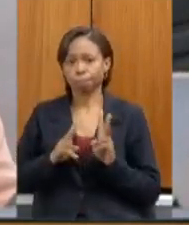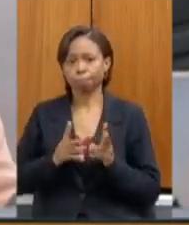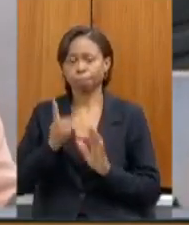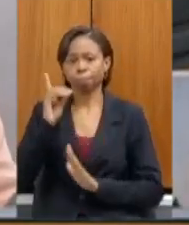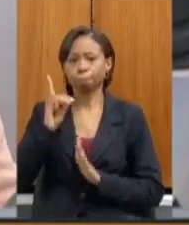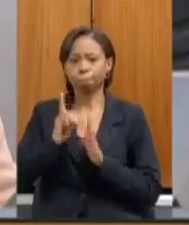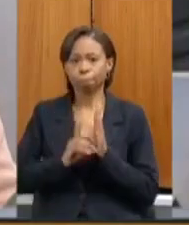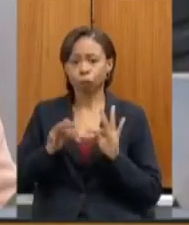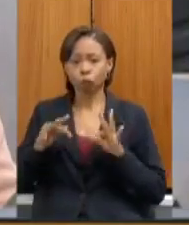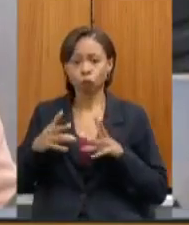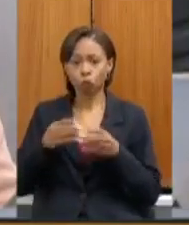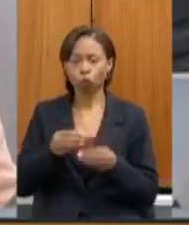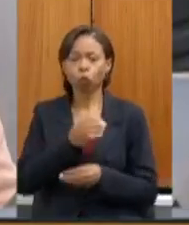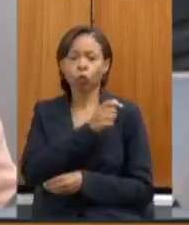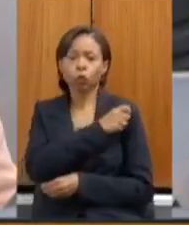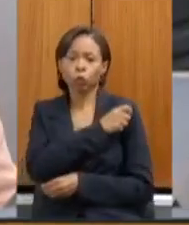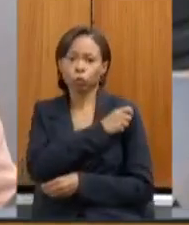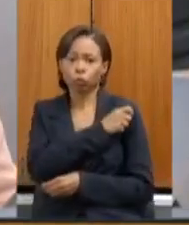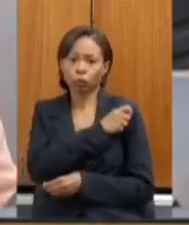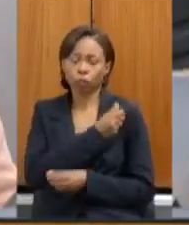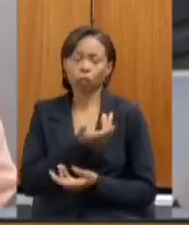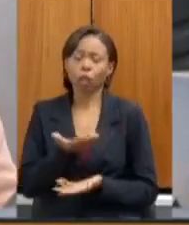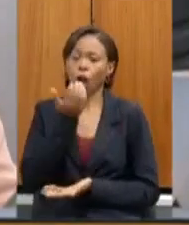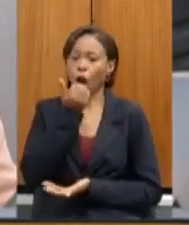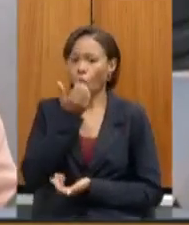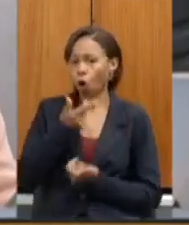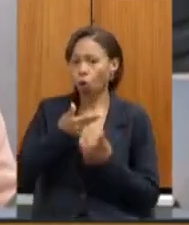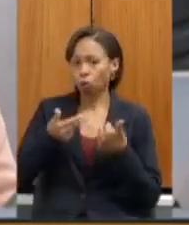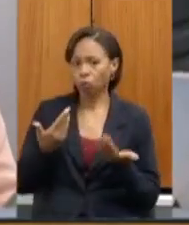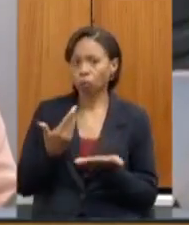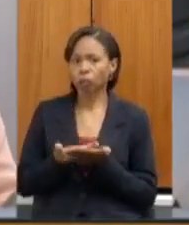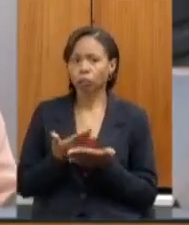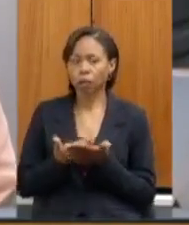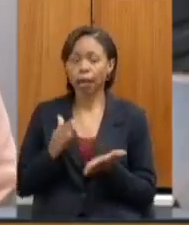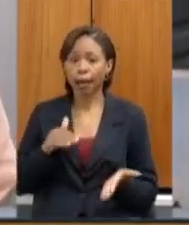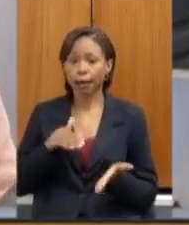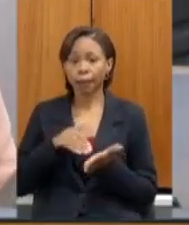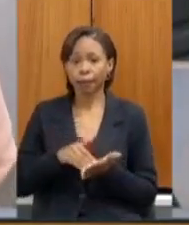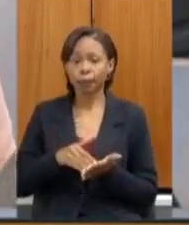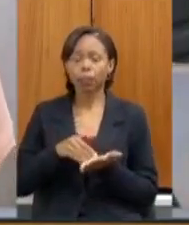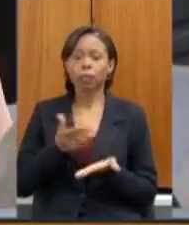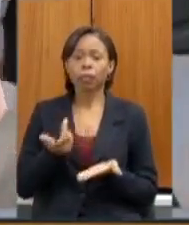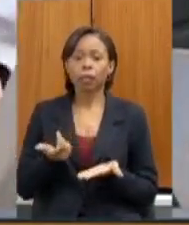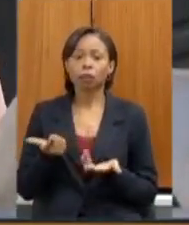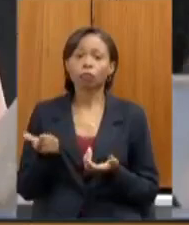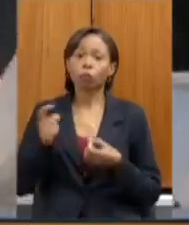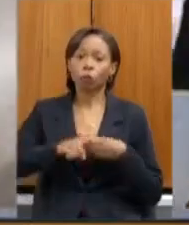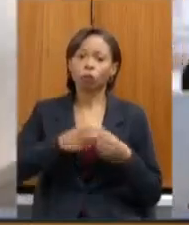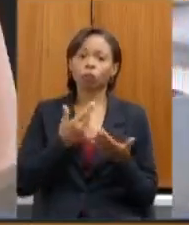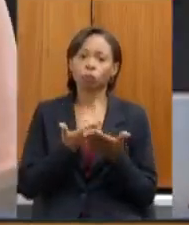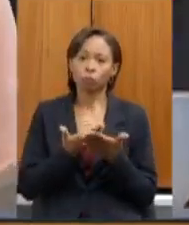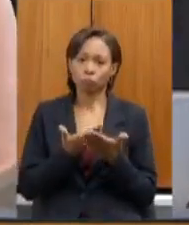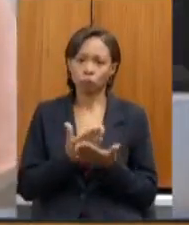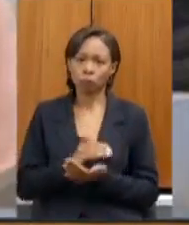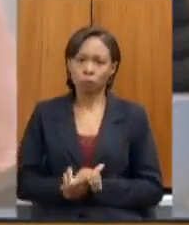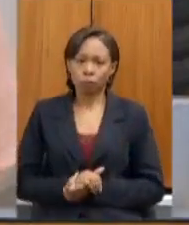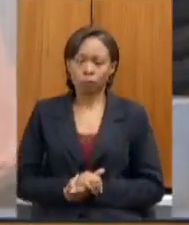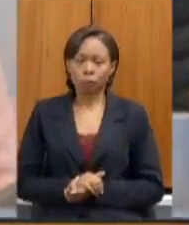direito de todos os estudantes da rede pública à alimentação escolar até que as atividades presenciais sejam retomadas